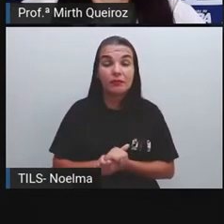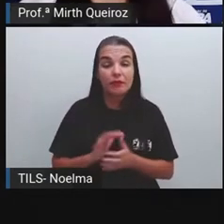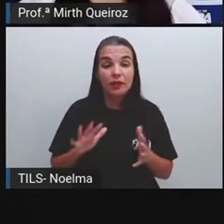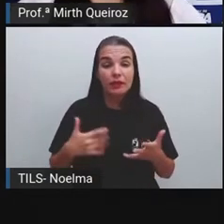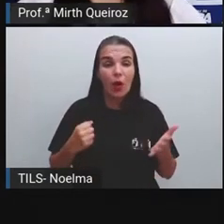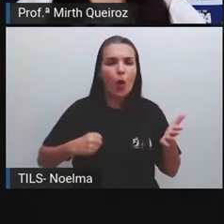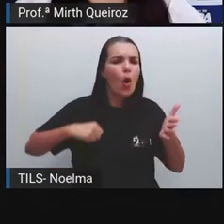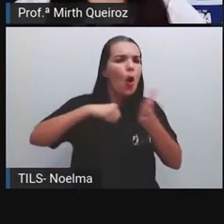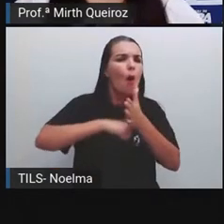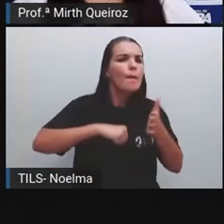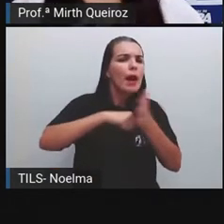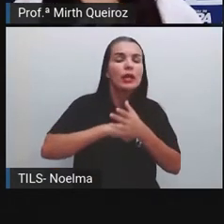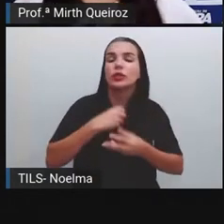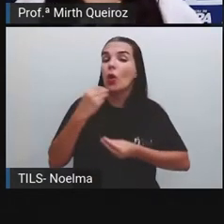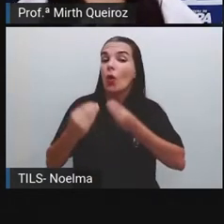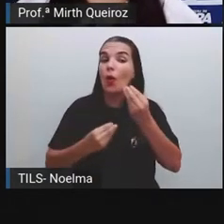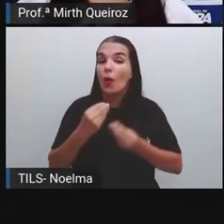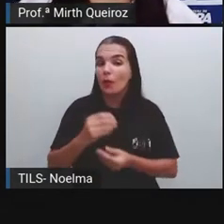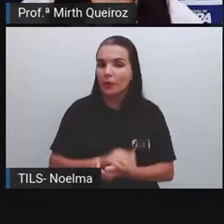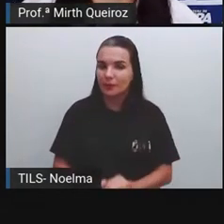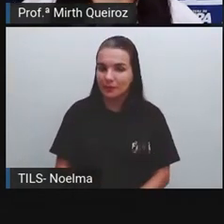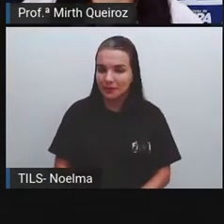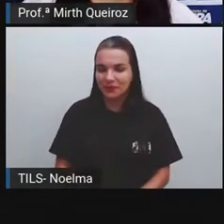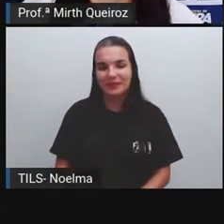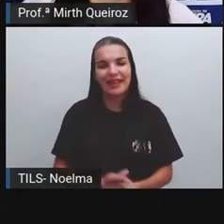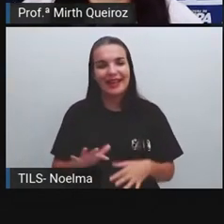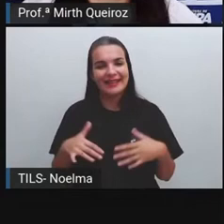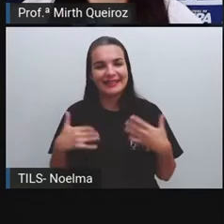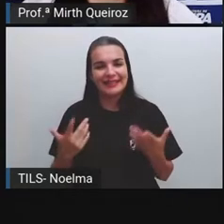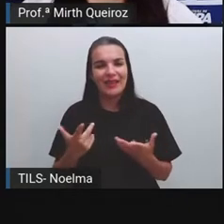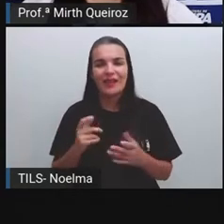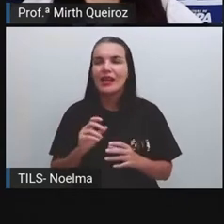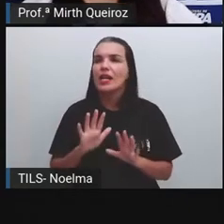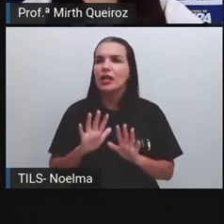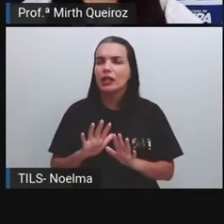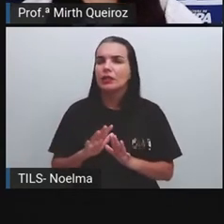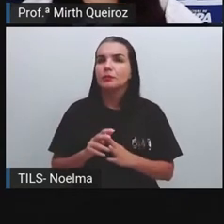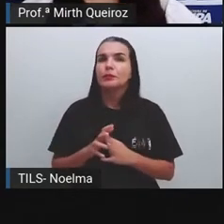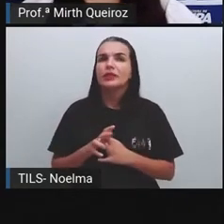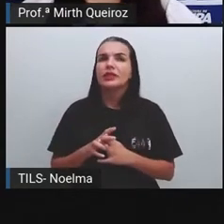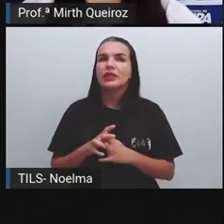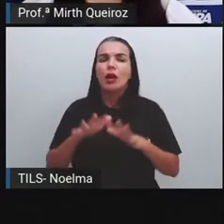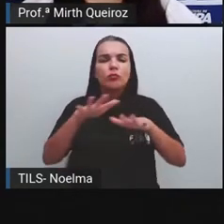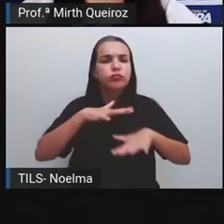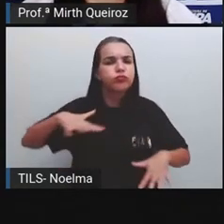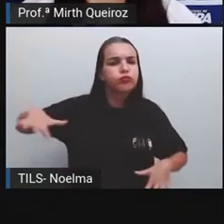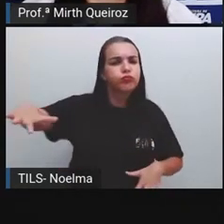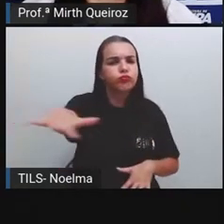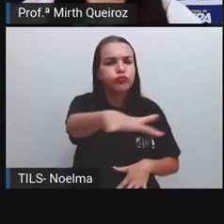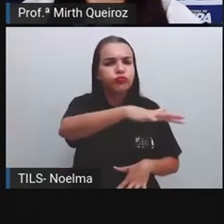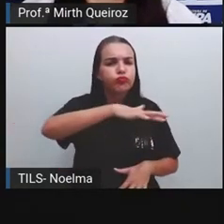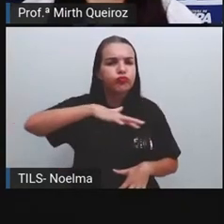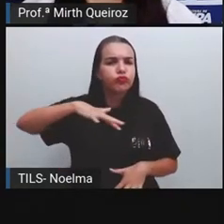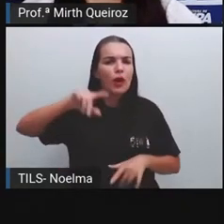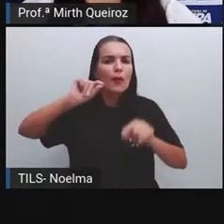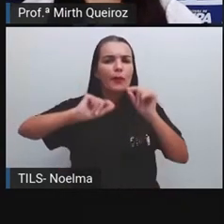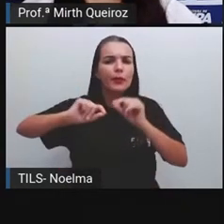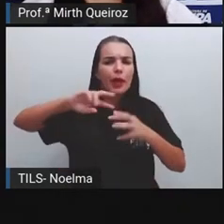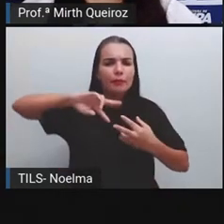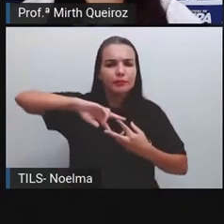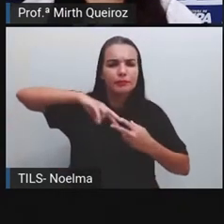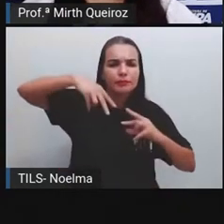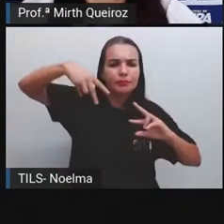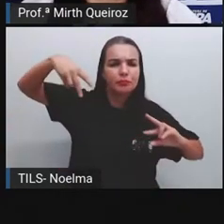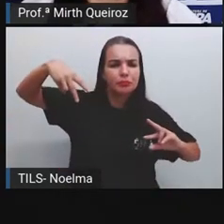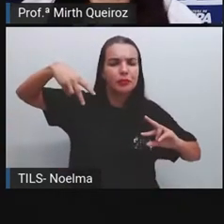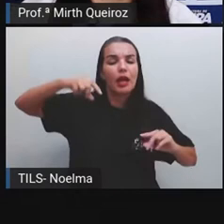Combate. Como combater tudo isso? De maneira geral, um gerenciamento melhor dos resíduos é a solução para esse tipo